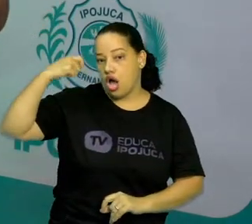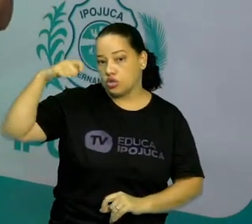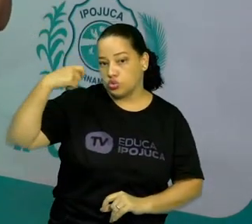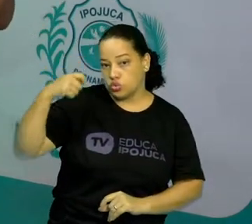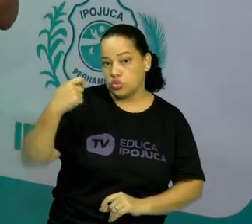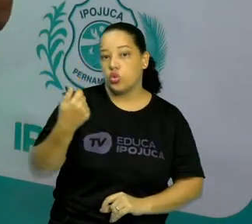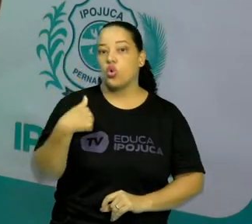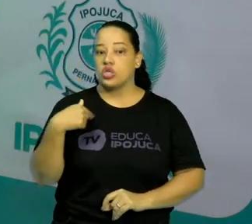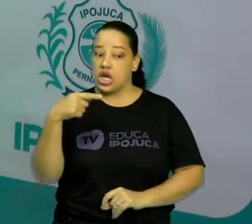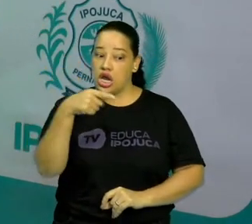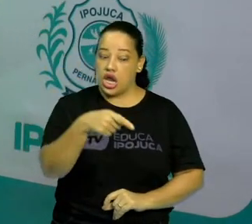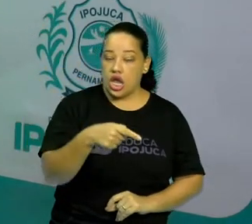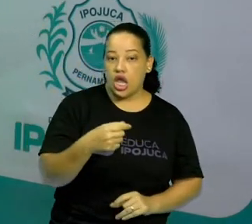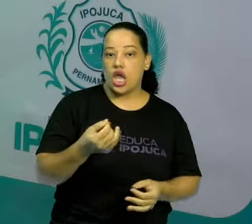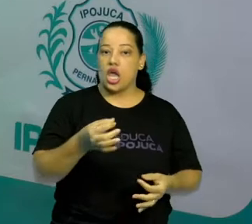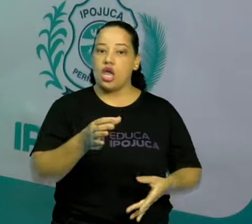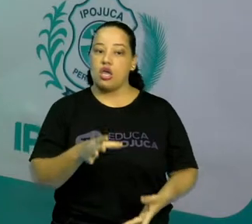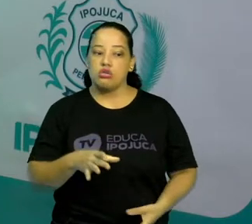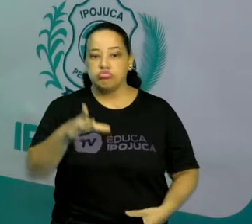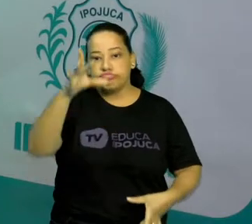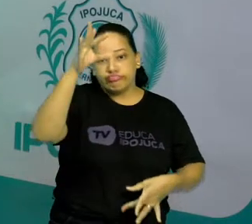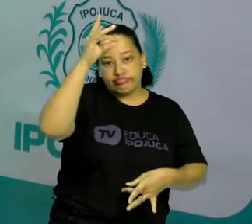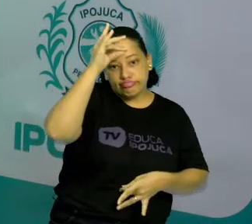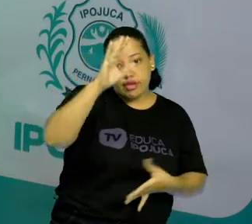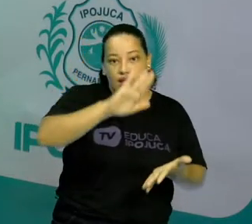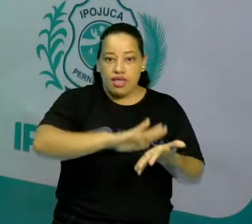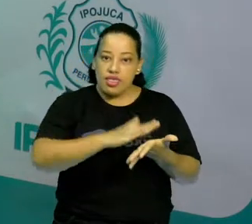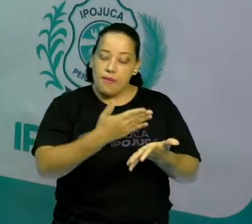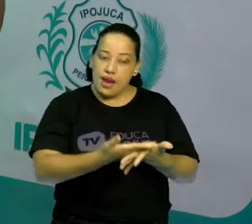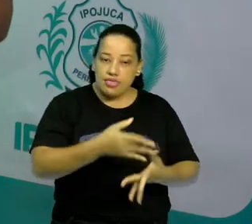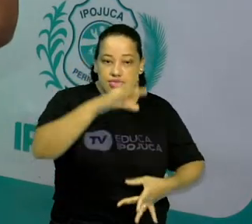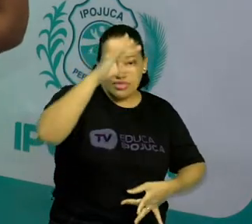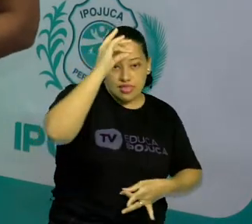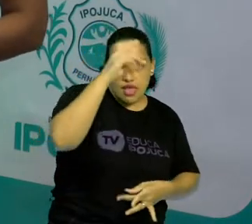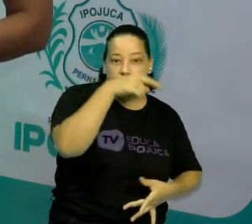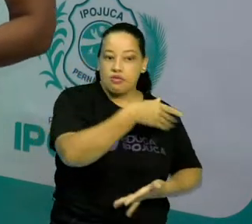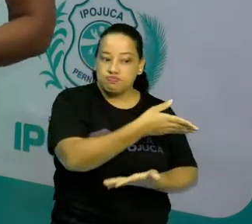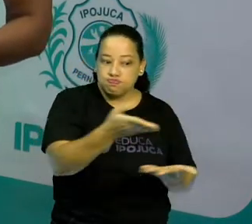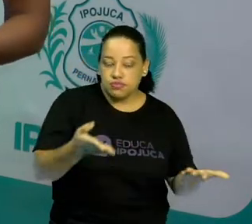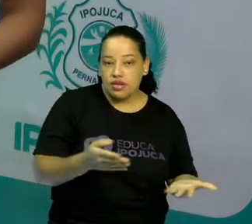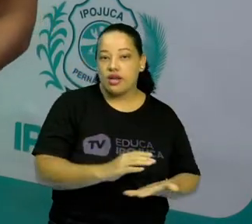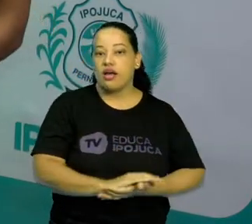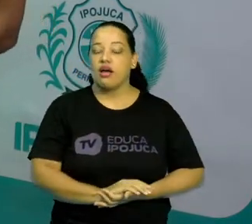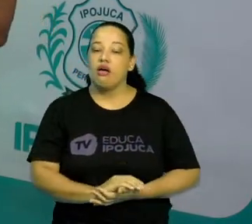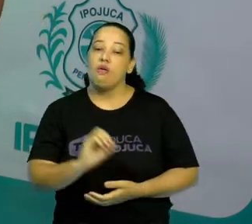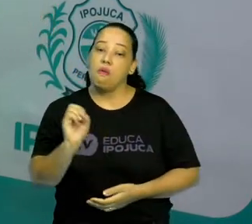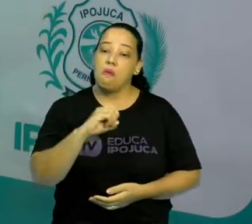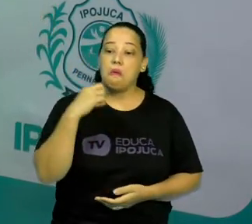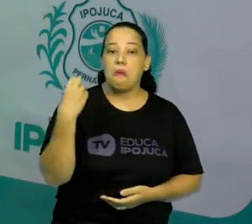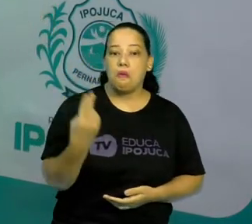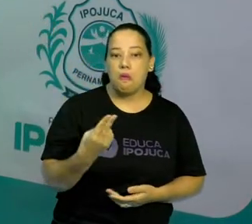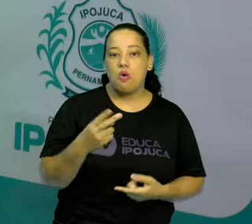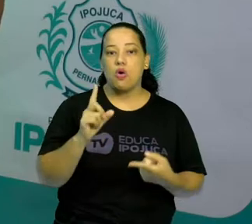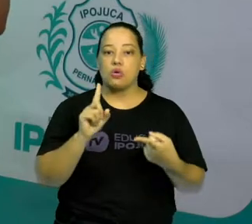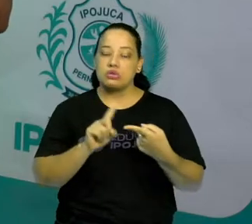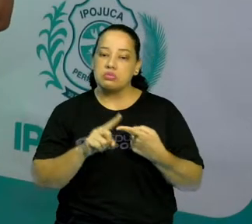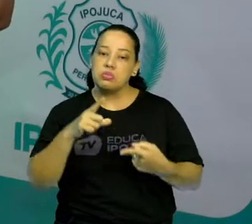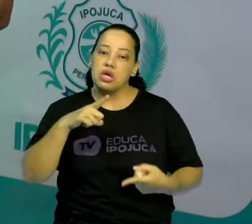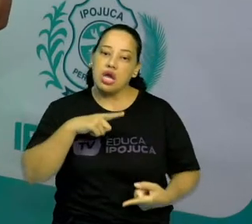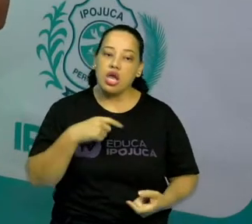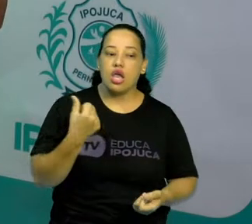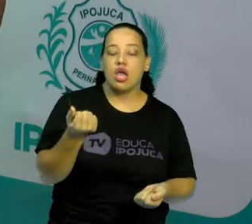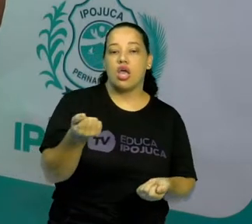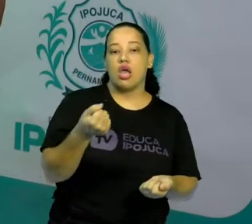em ação durante um treino para um espetáculo, ou também como atividade